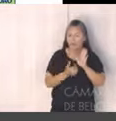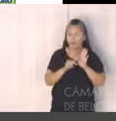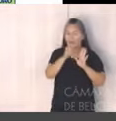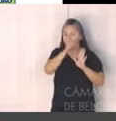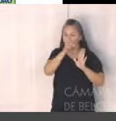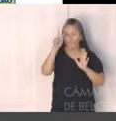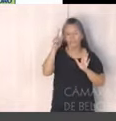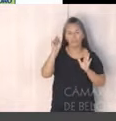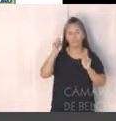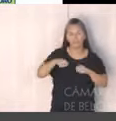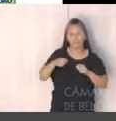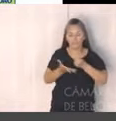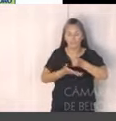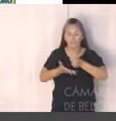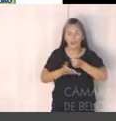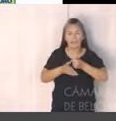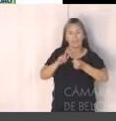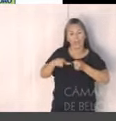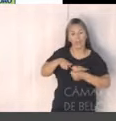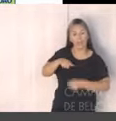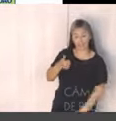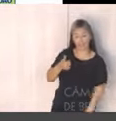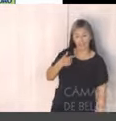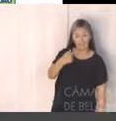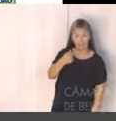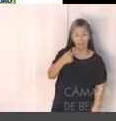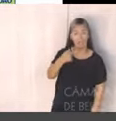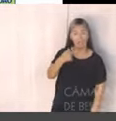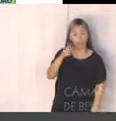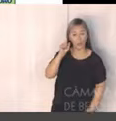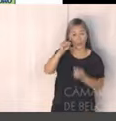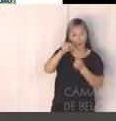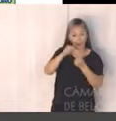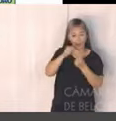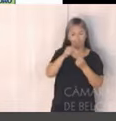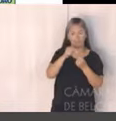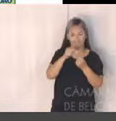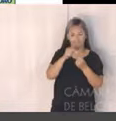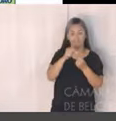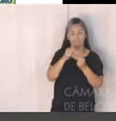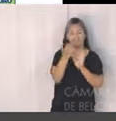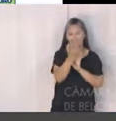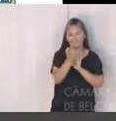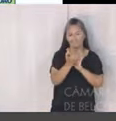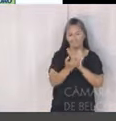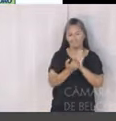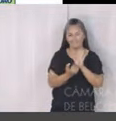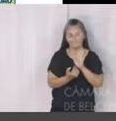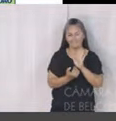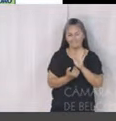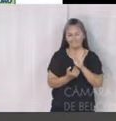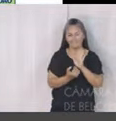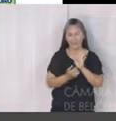isso tudo, nós temos então os 17 Objetivos de Desenvolvimento Sustentável da ONU, os